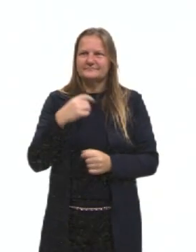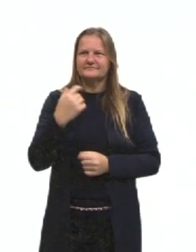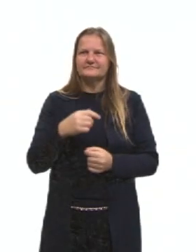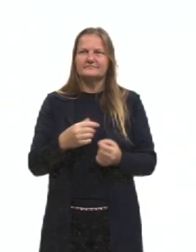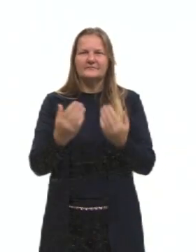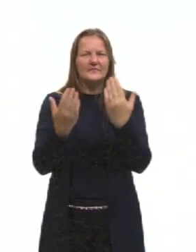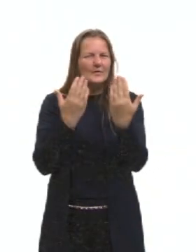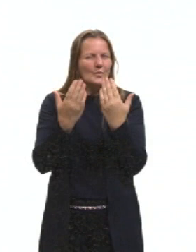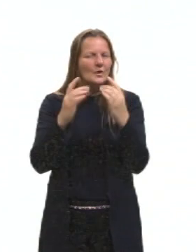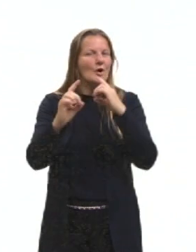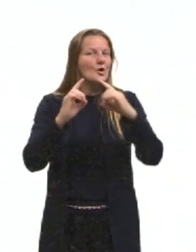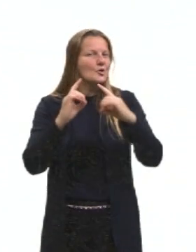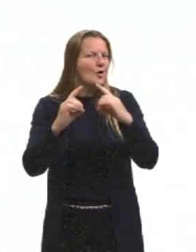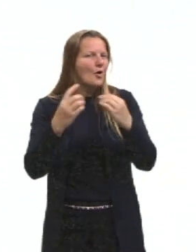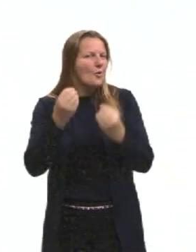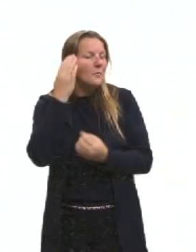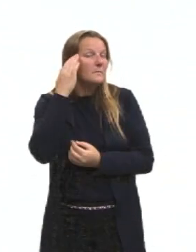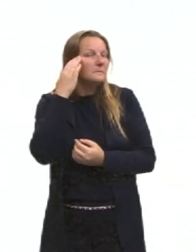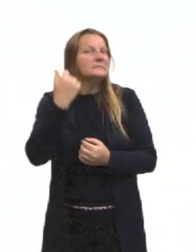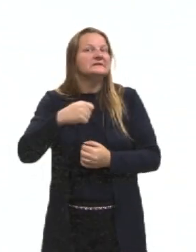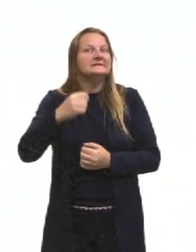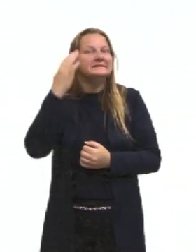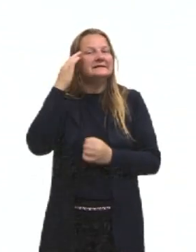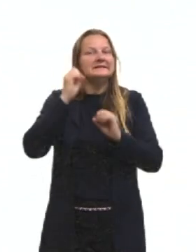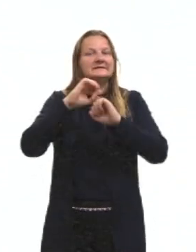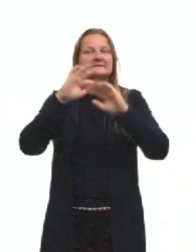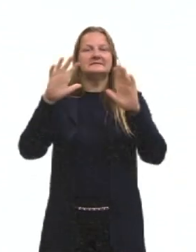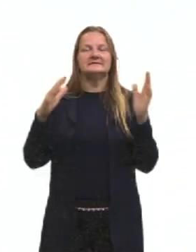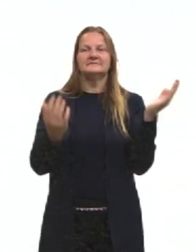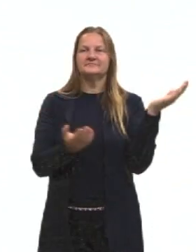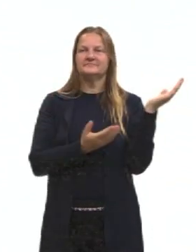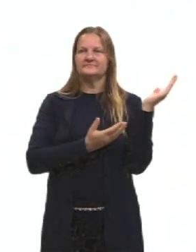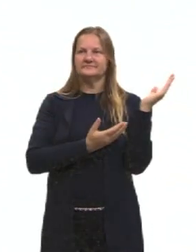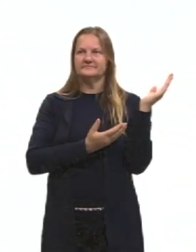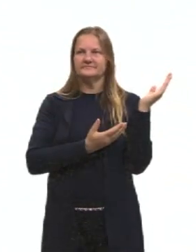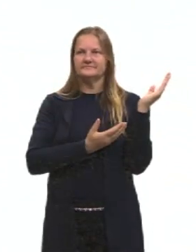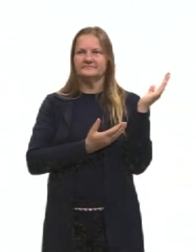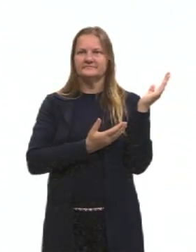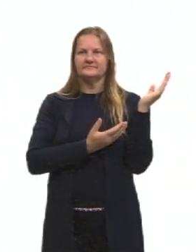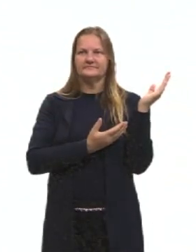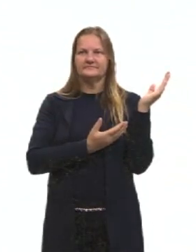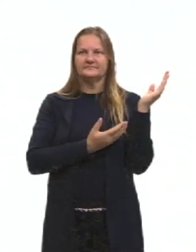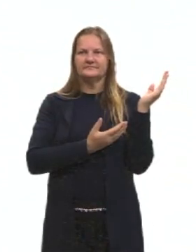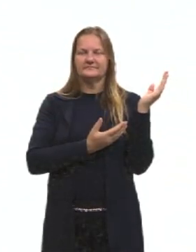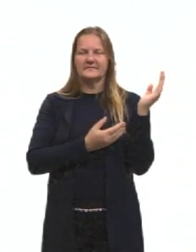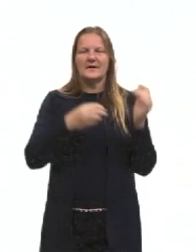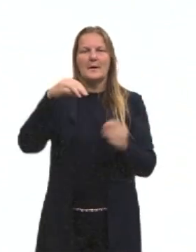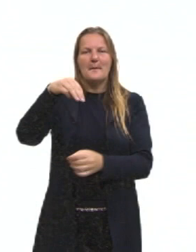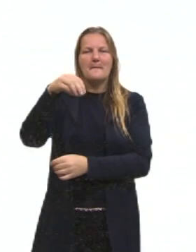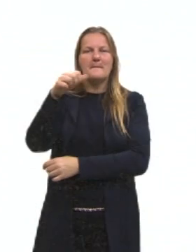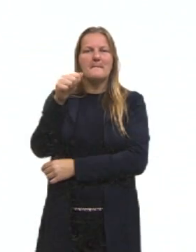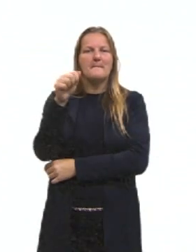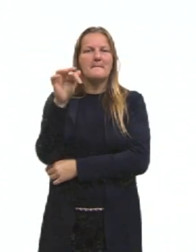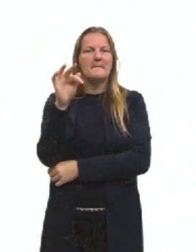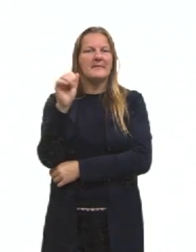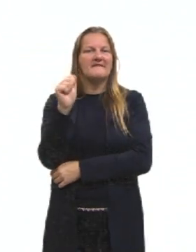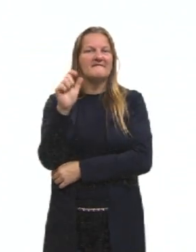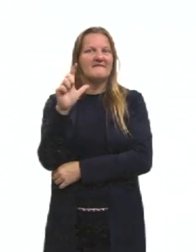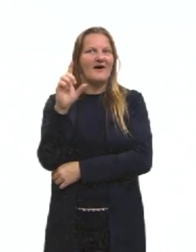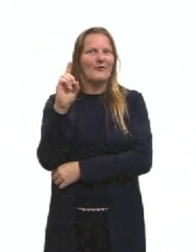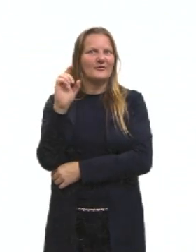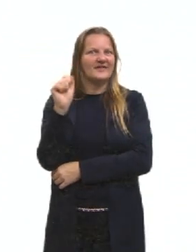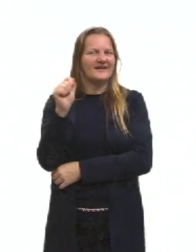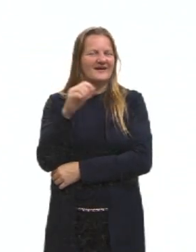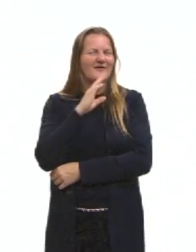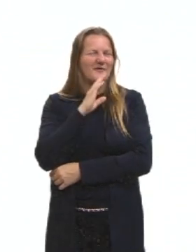dialogam com o que a gente precisa entender aqui. E nessa outra, eu tenho uma tirinha da Mafalda. Essa aqui, bastante